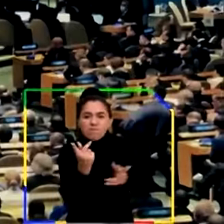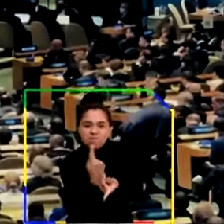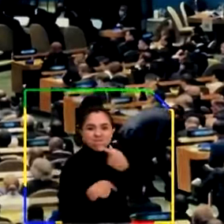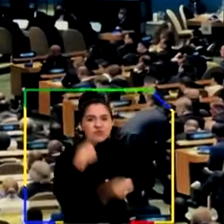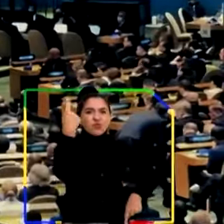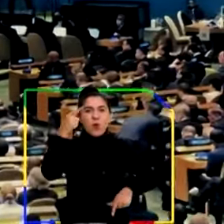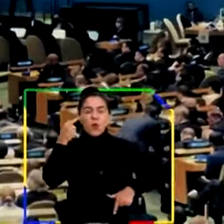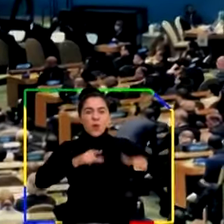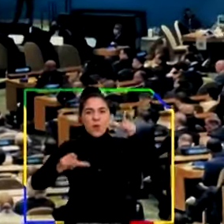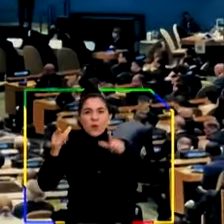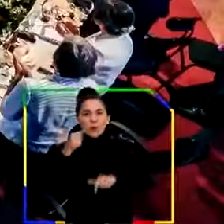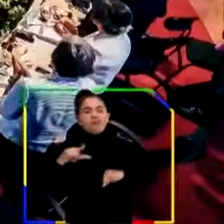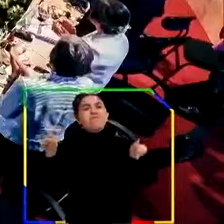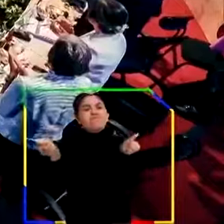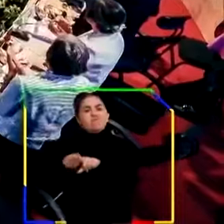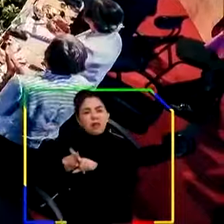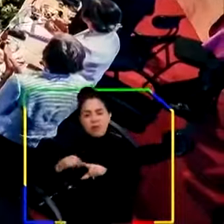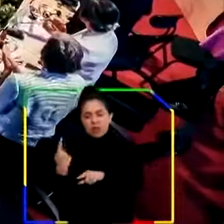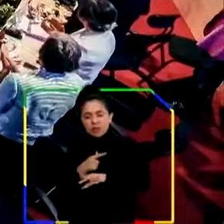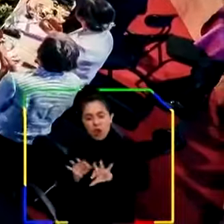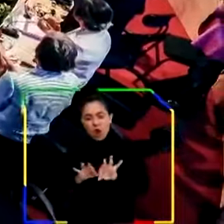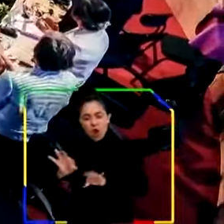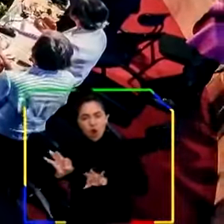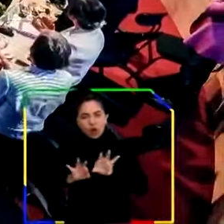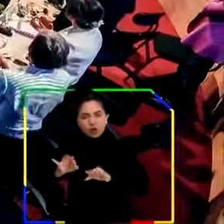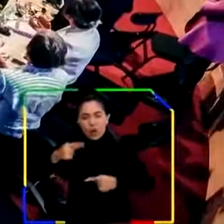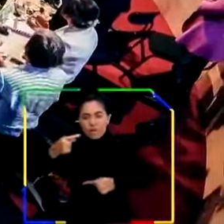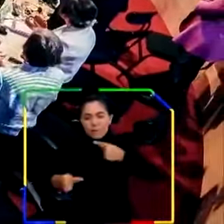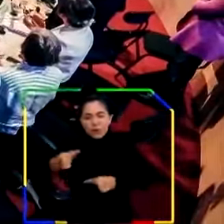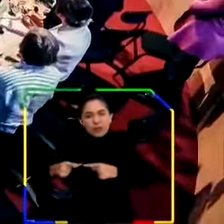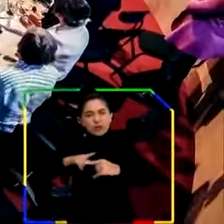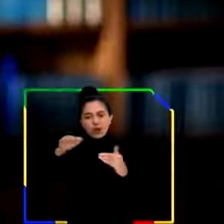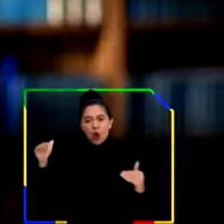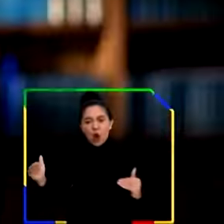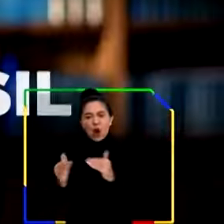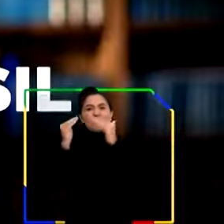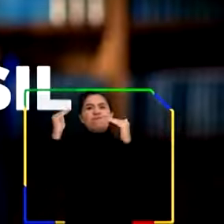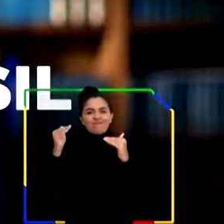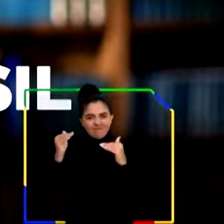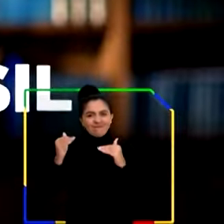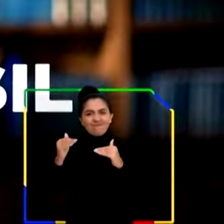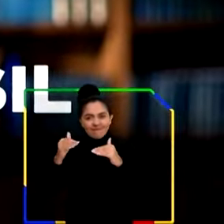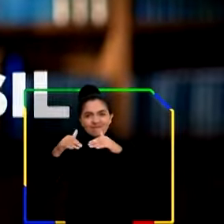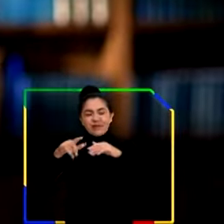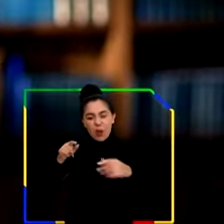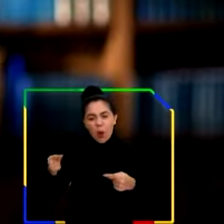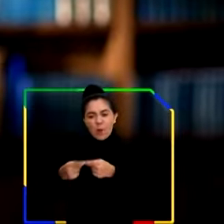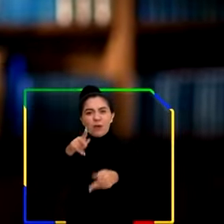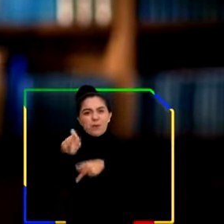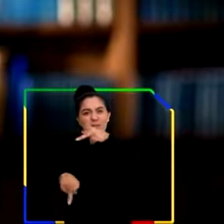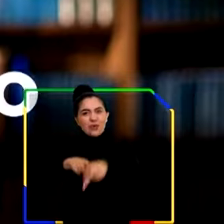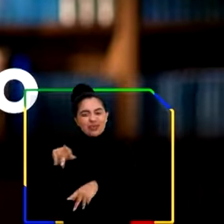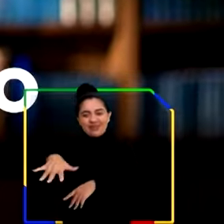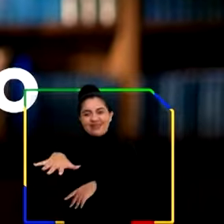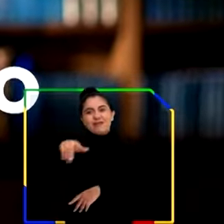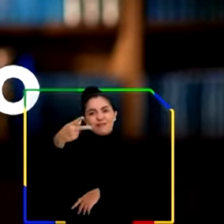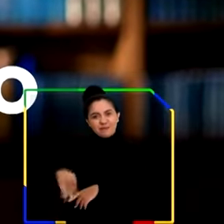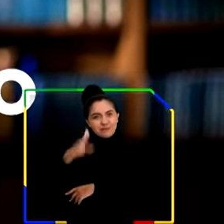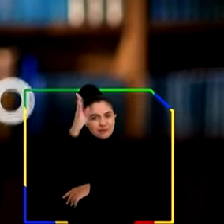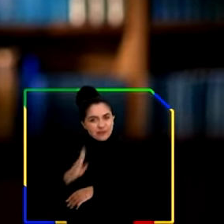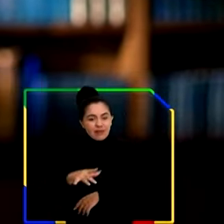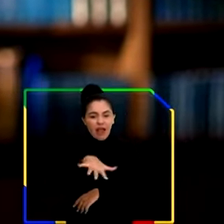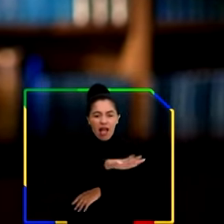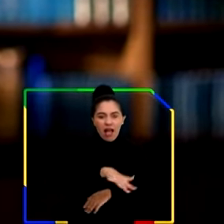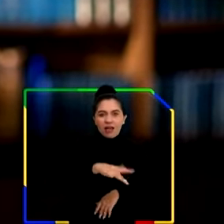Permitiu que tivéssemos de novo uma política externa ativa e altiva à altura da grandeza do Brasil. Que a saúde e a